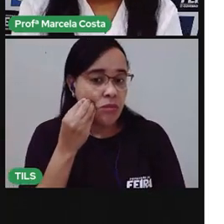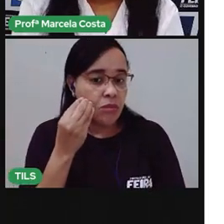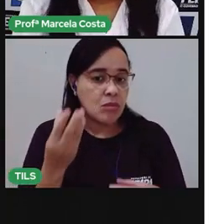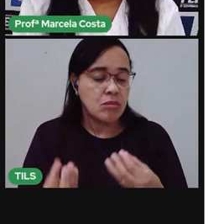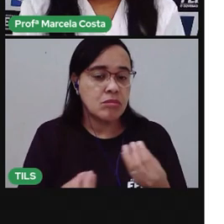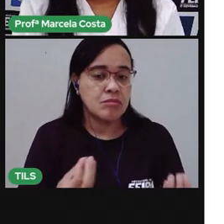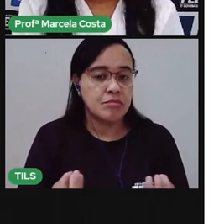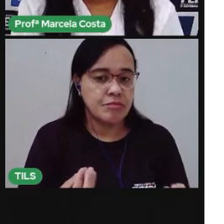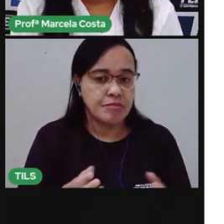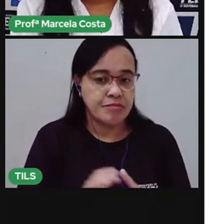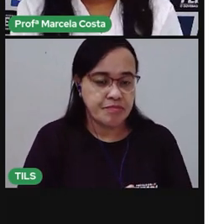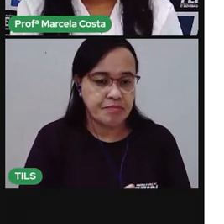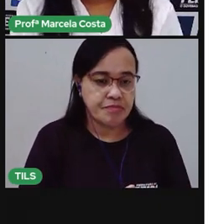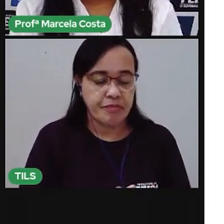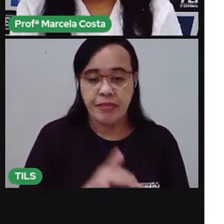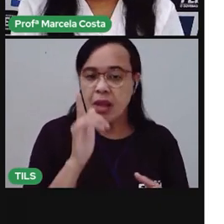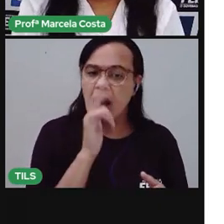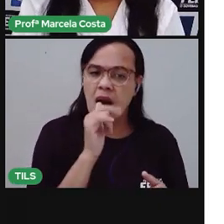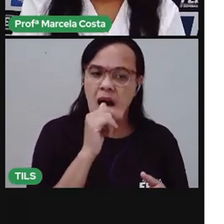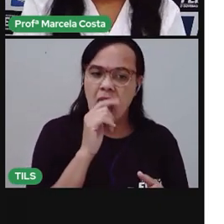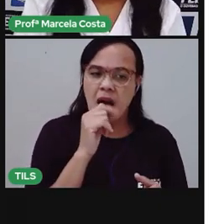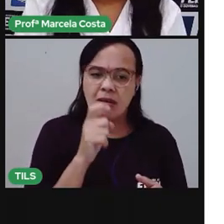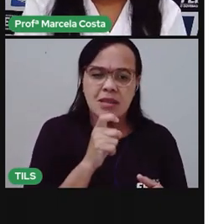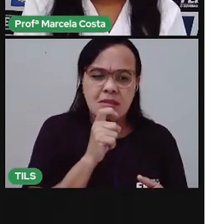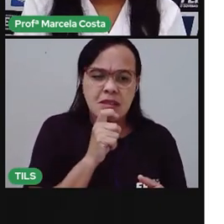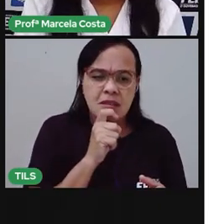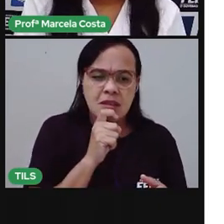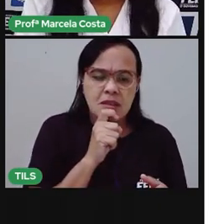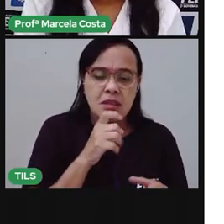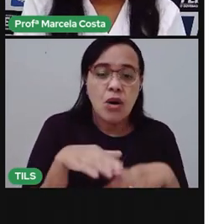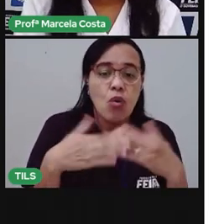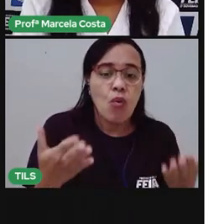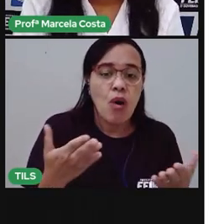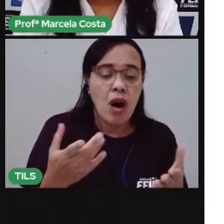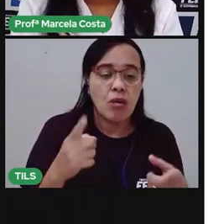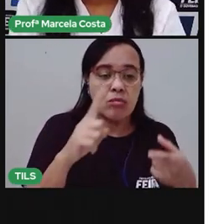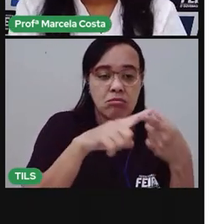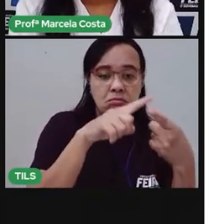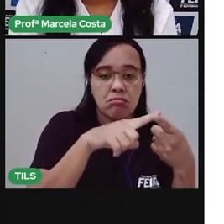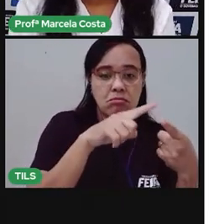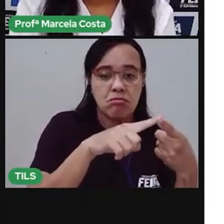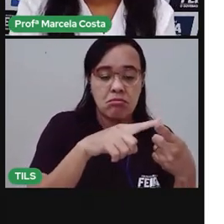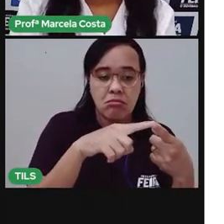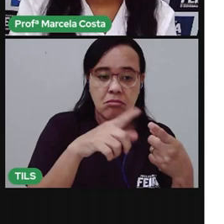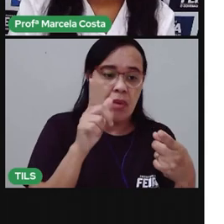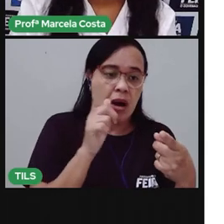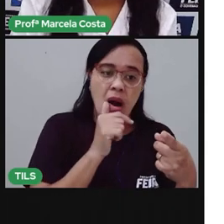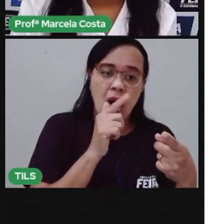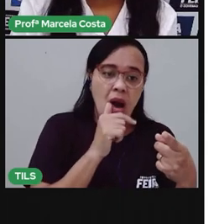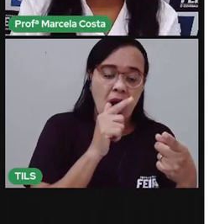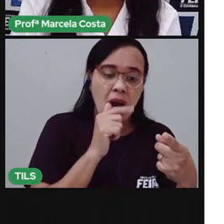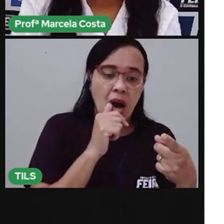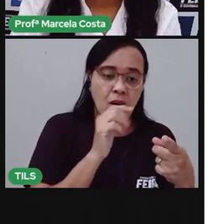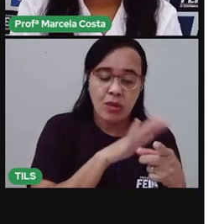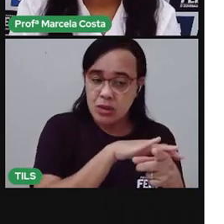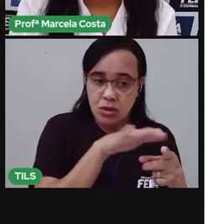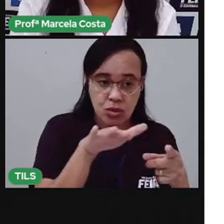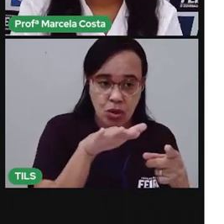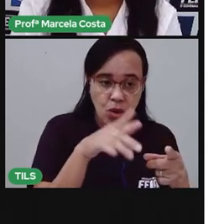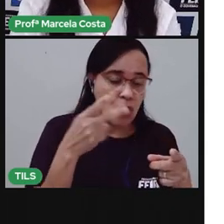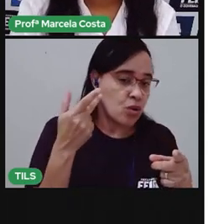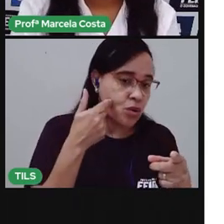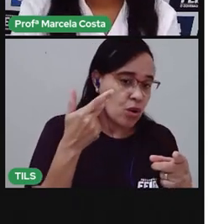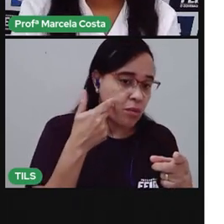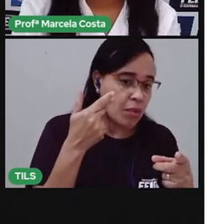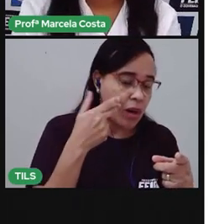Qual água está mais fria? A água que está em temperatura ambiente. Que você pegou da